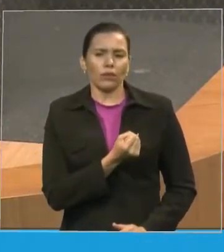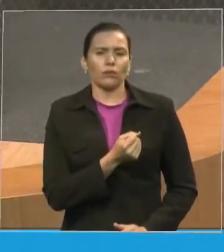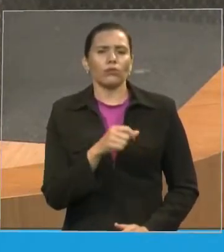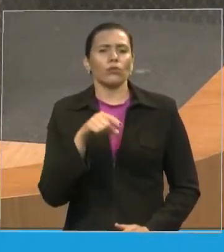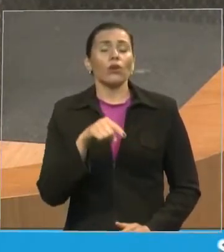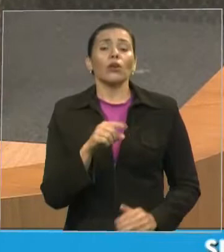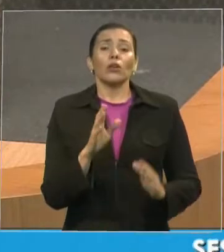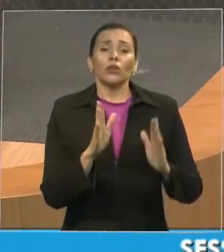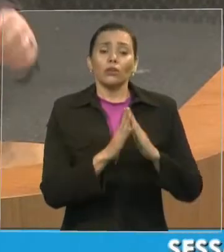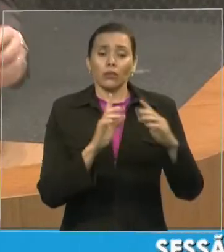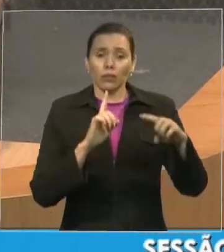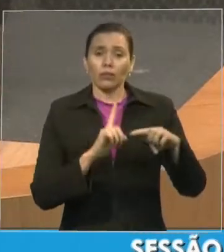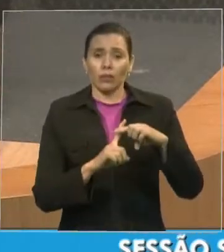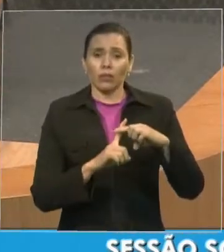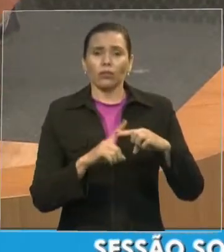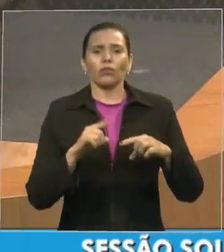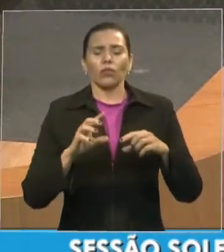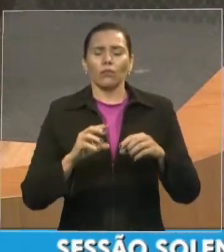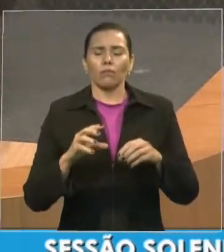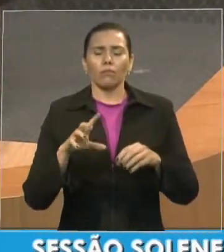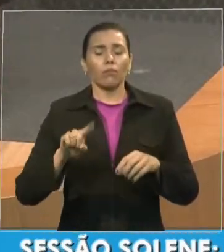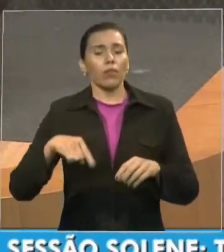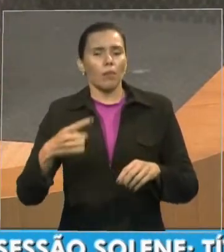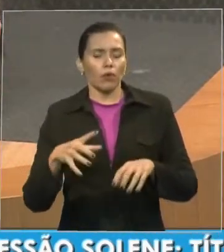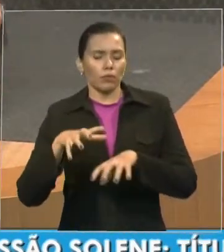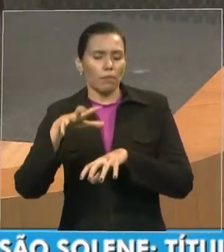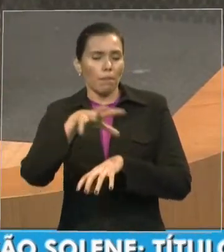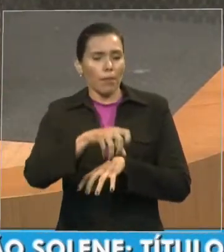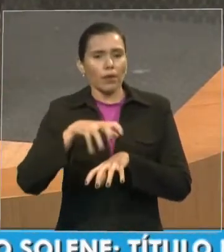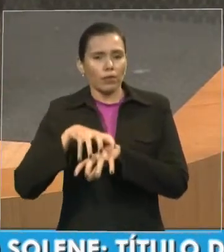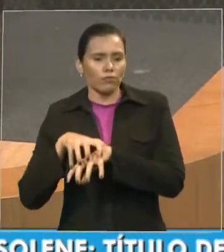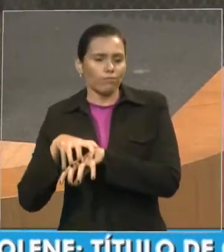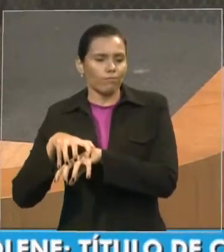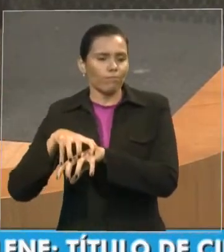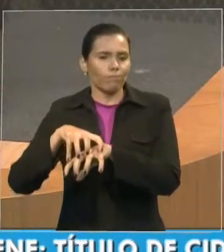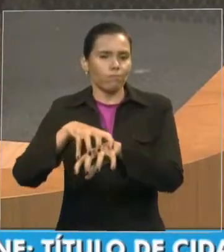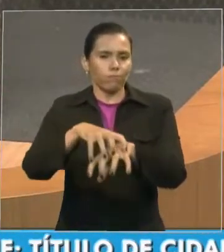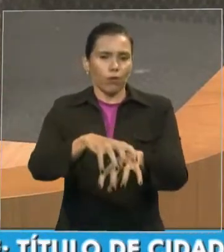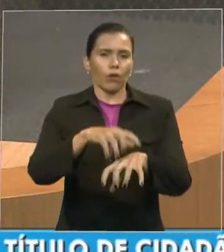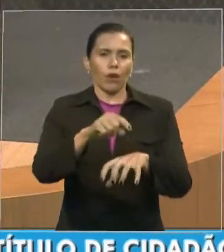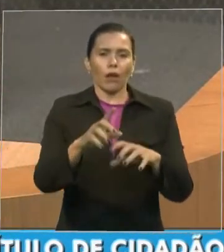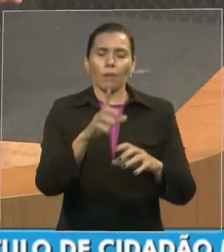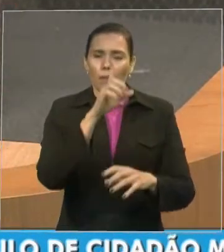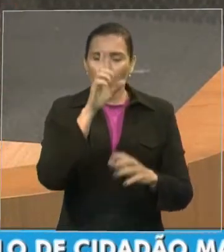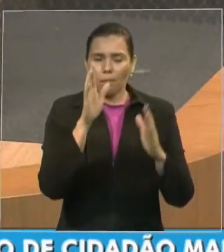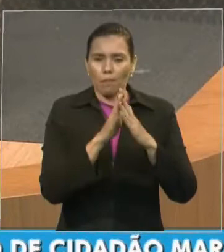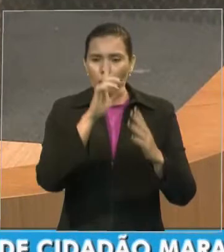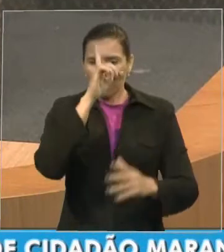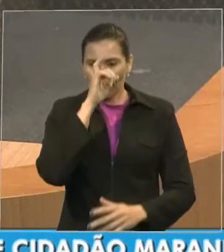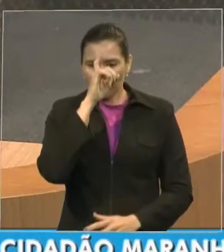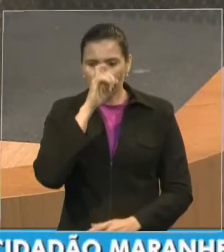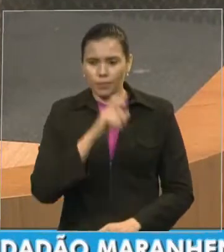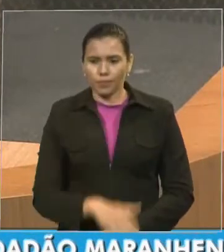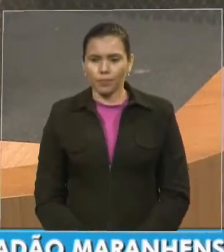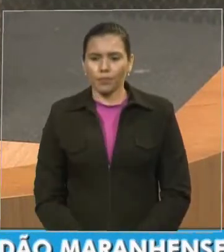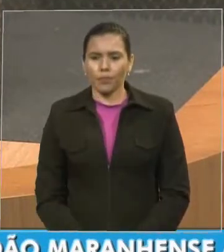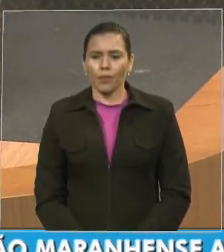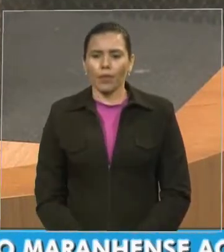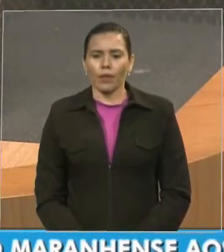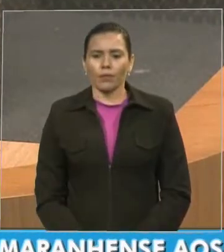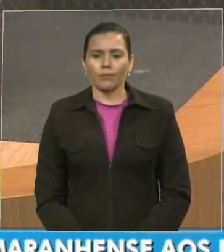sangue e em Belém do Pará a Assembleia de Deus está dando o leite que a criança recém-nascida que a mãe morreu e não pode mamar